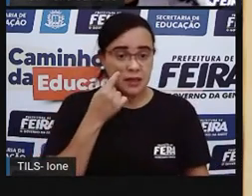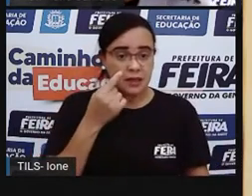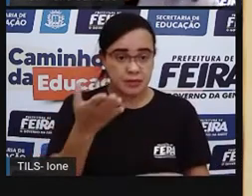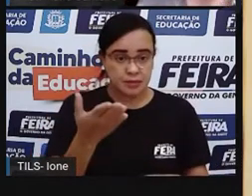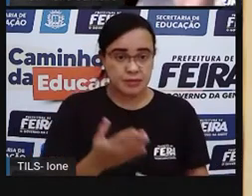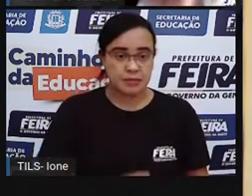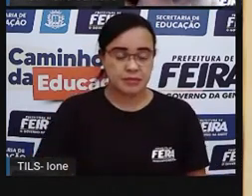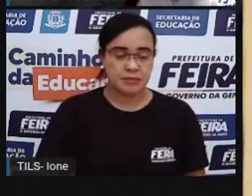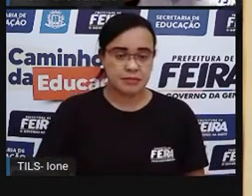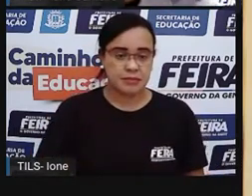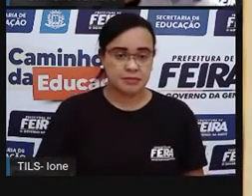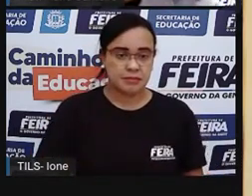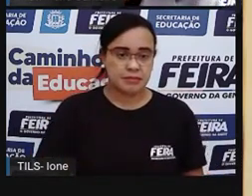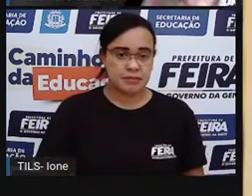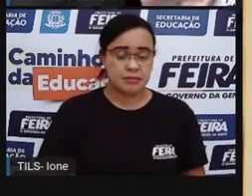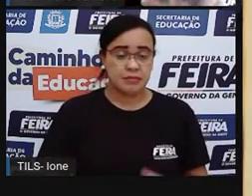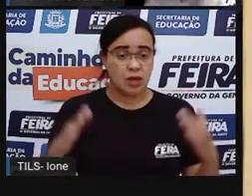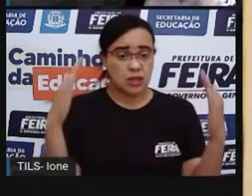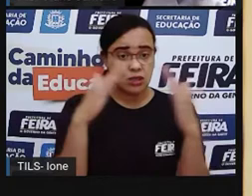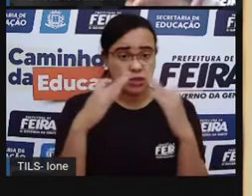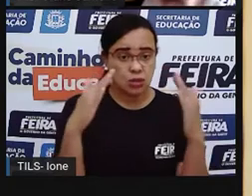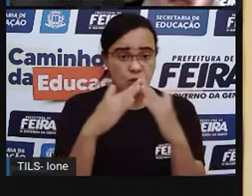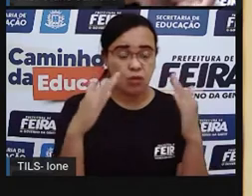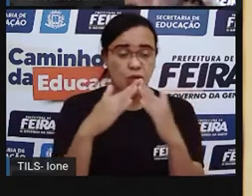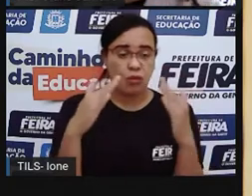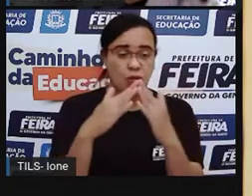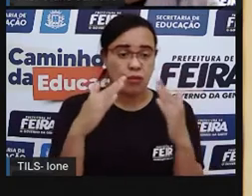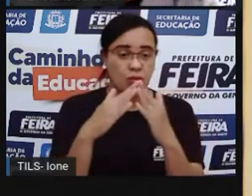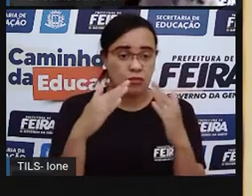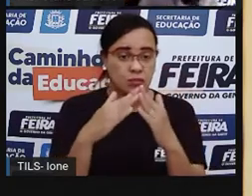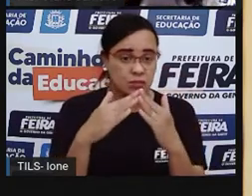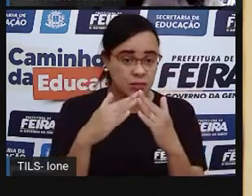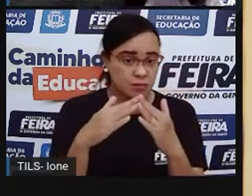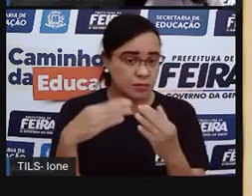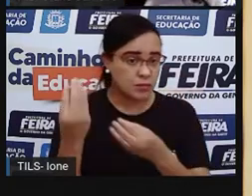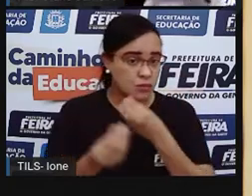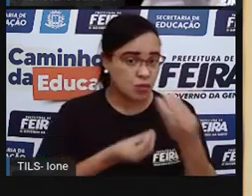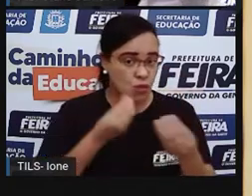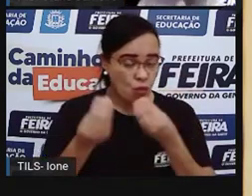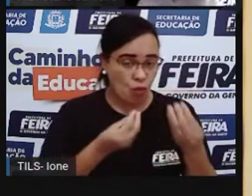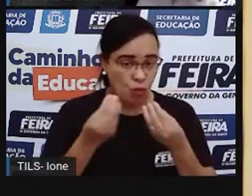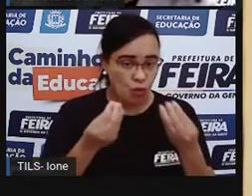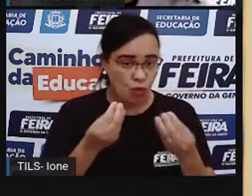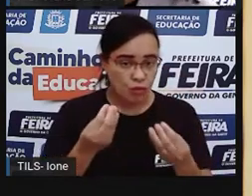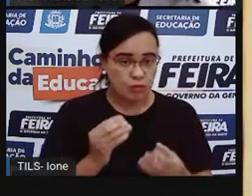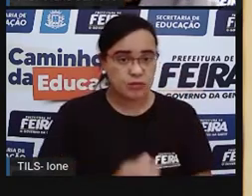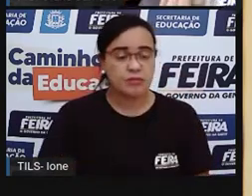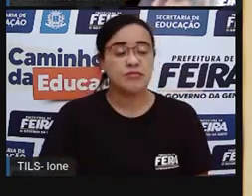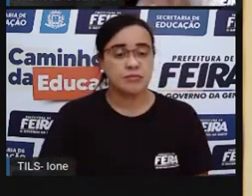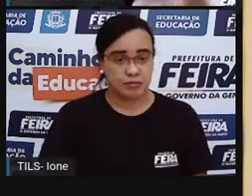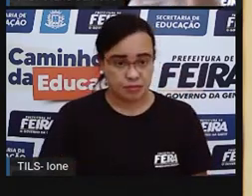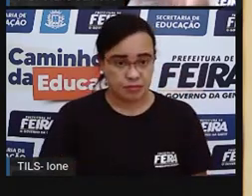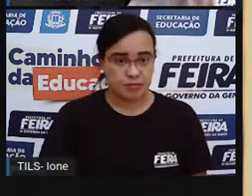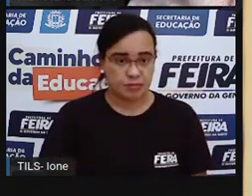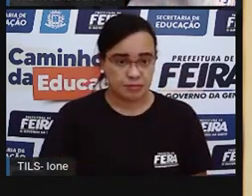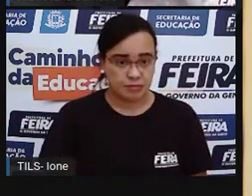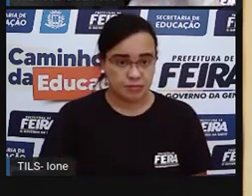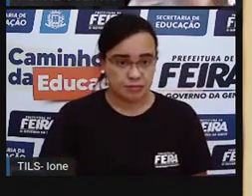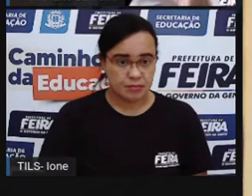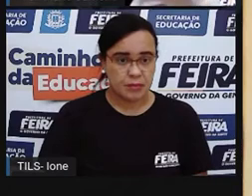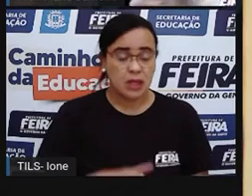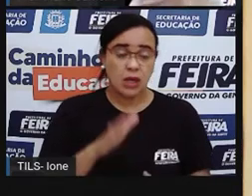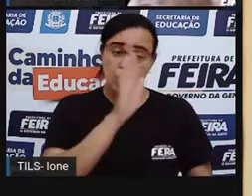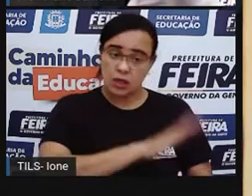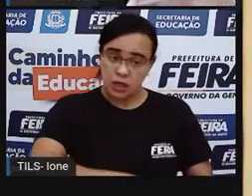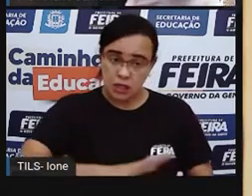fala, ó, uma escola para você também não faltará. Quer dizer que a criança, toda criança